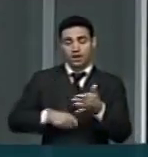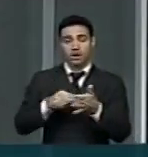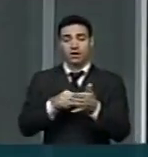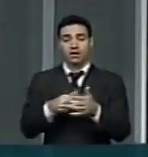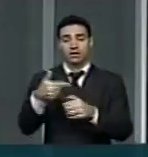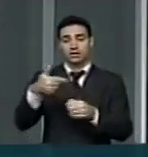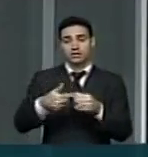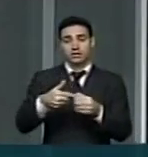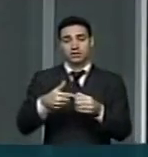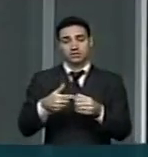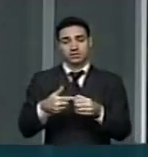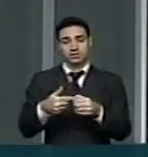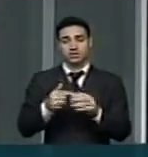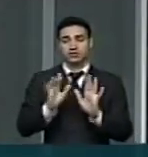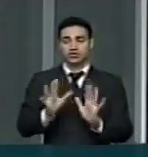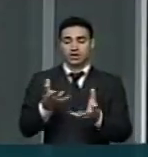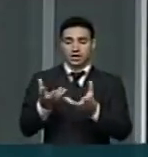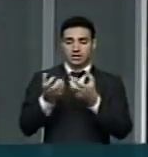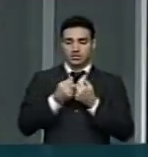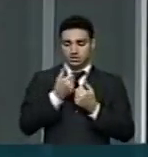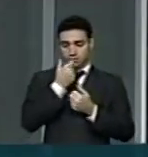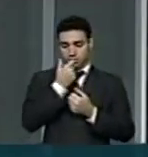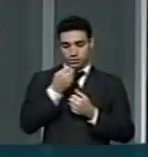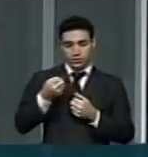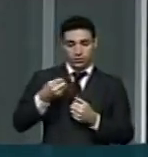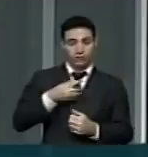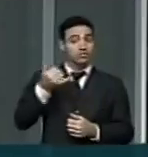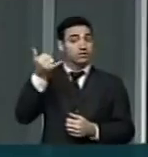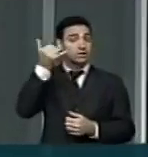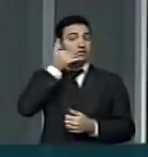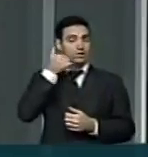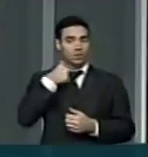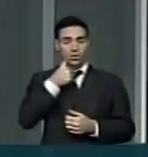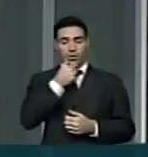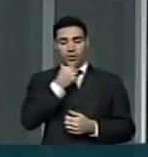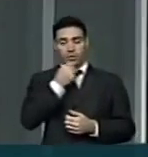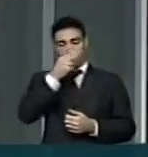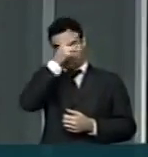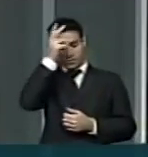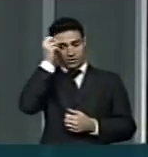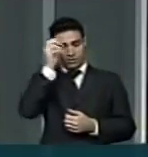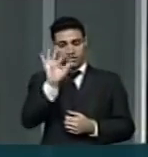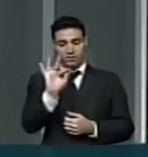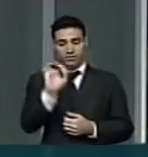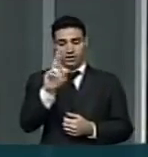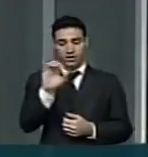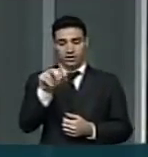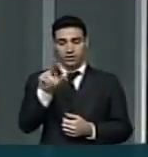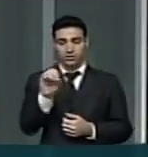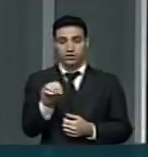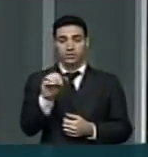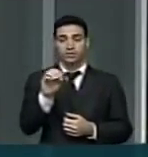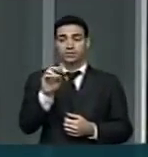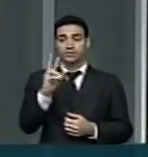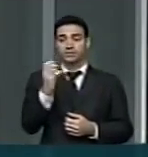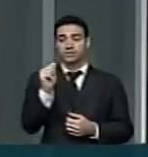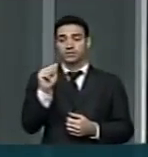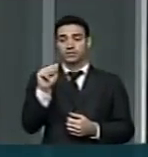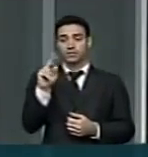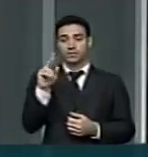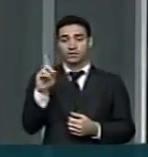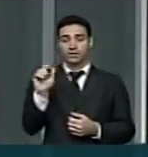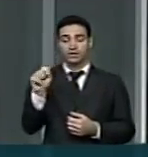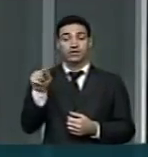já tenta. Eu recebi recentemente um telefonema do prefeito Fernando Haddad de São Paulo sugerindo